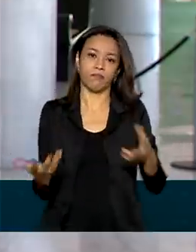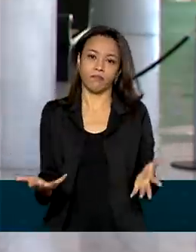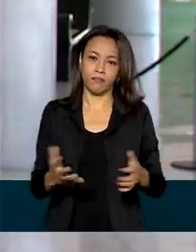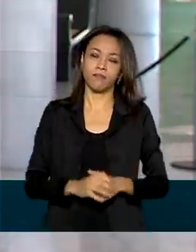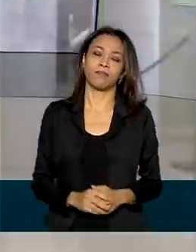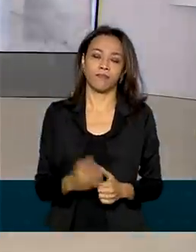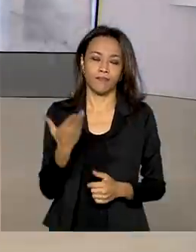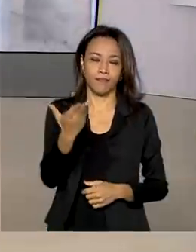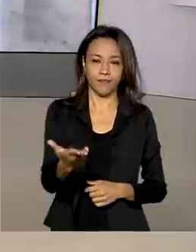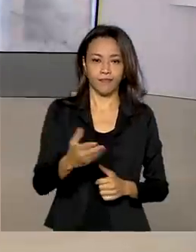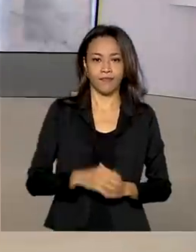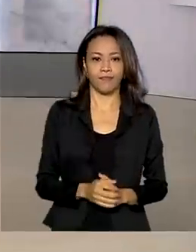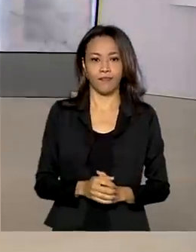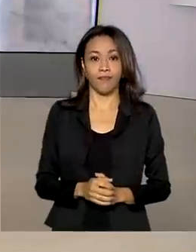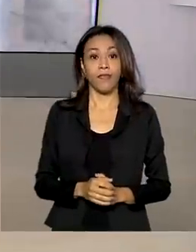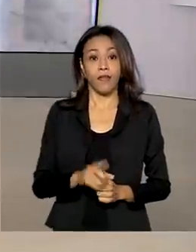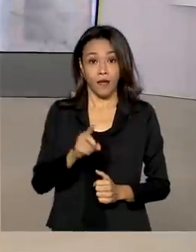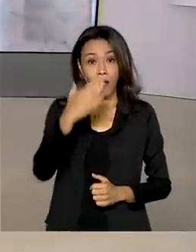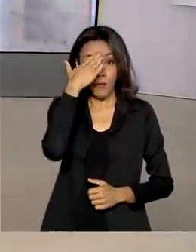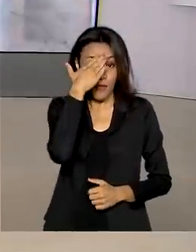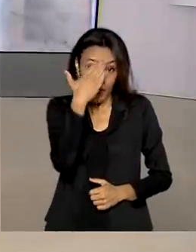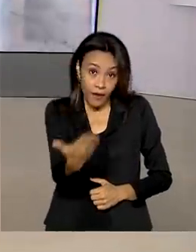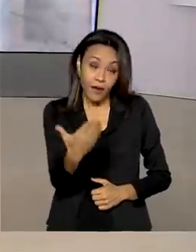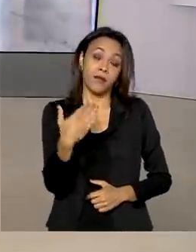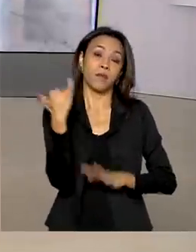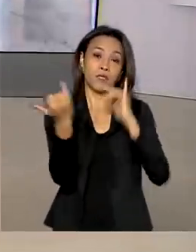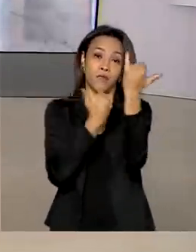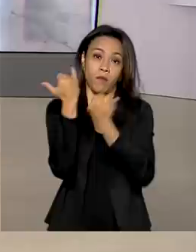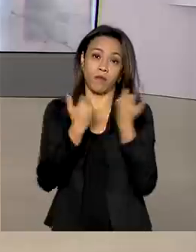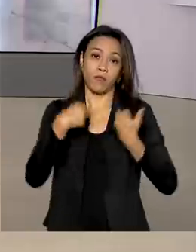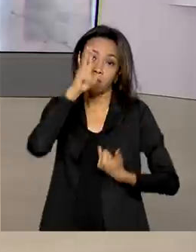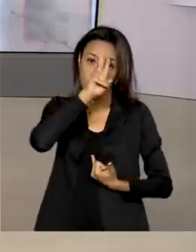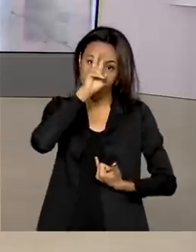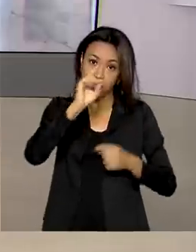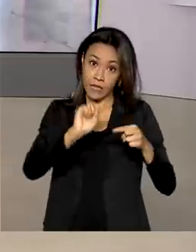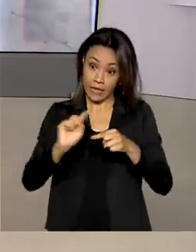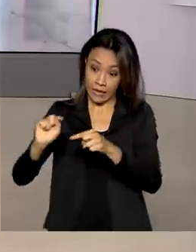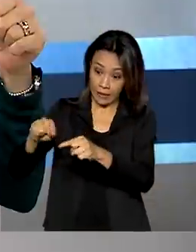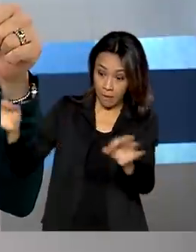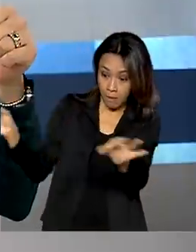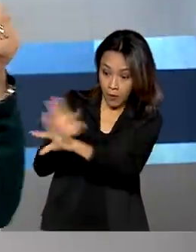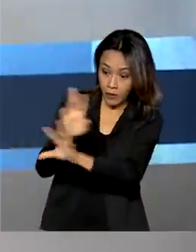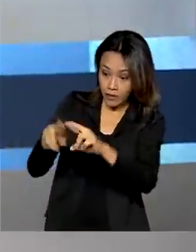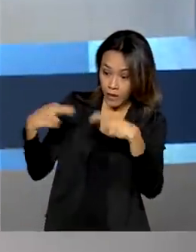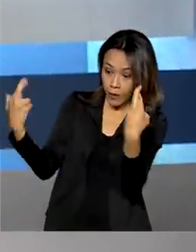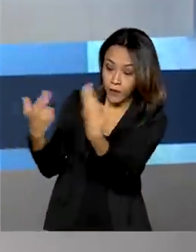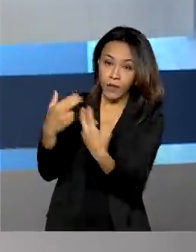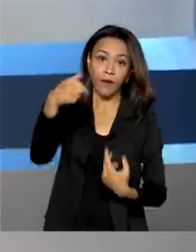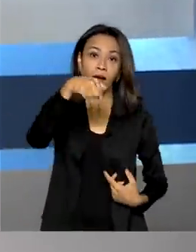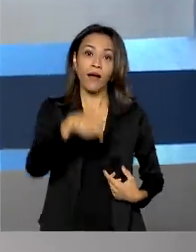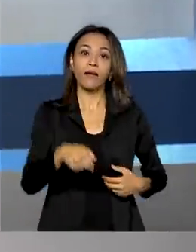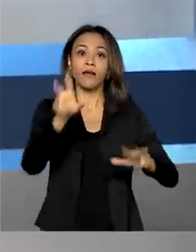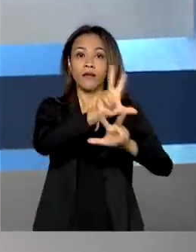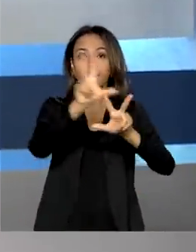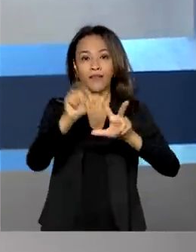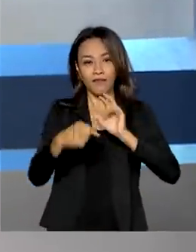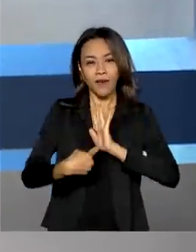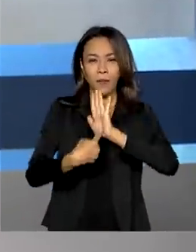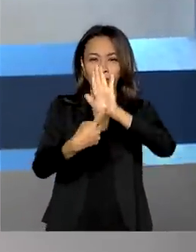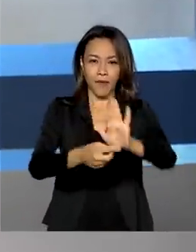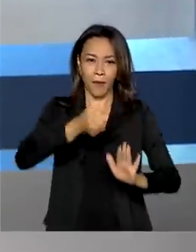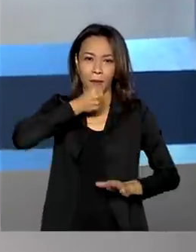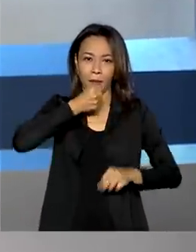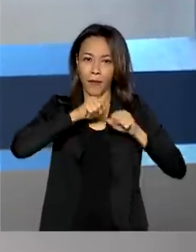Renata, com você. Tá certo, Glauco. Muito obrigada pelas suas informações. Lembrando que depois dessa reunião, a TV Brasil vai transmitir ao vivo para você a coletiva de